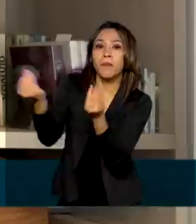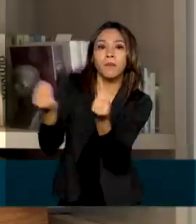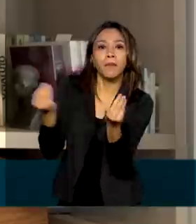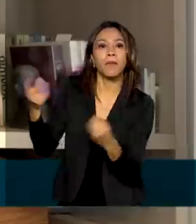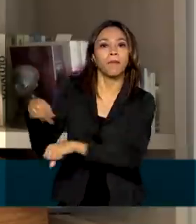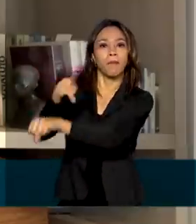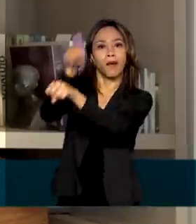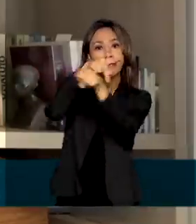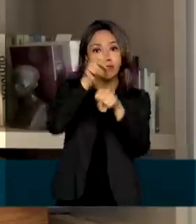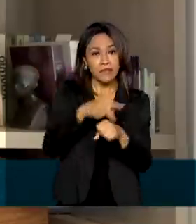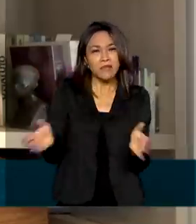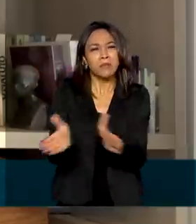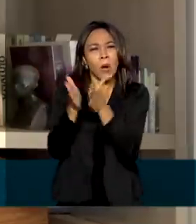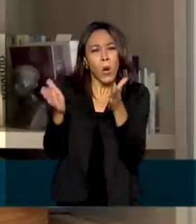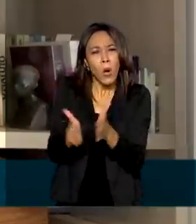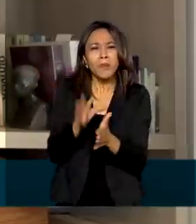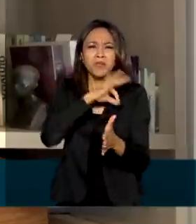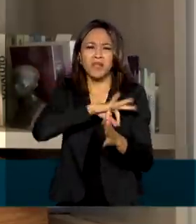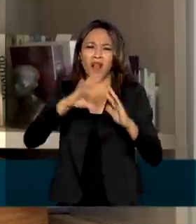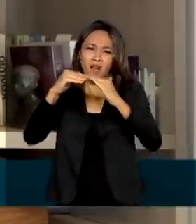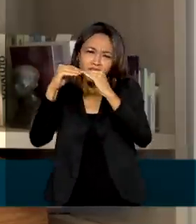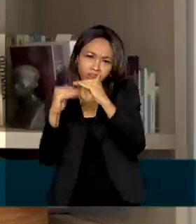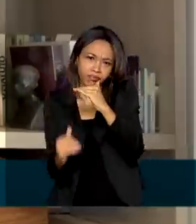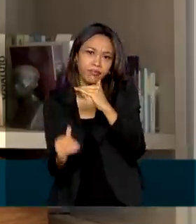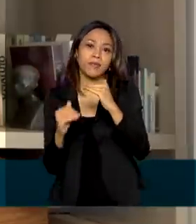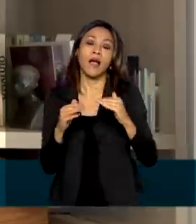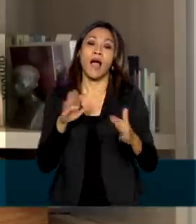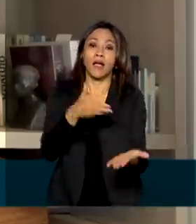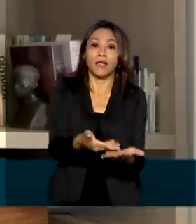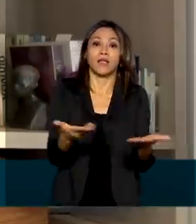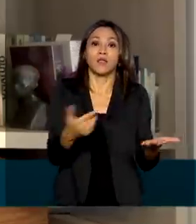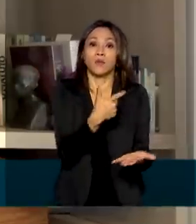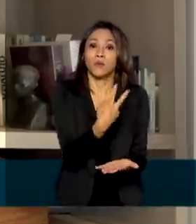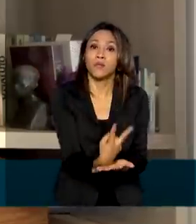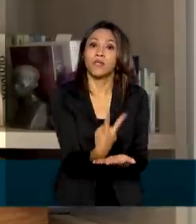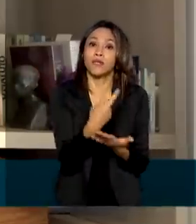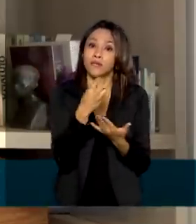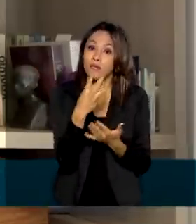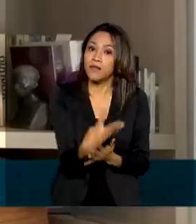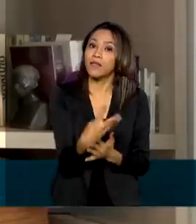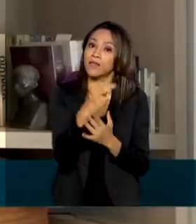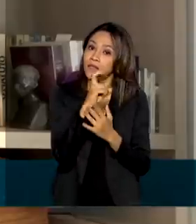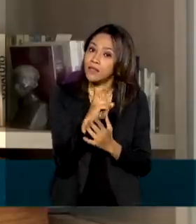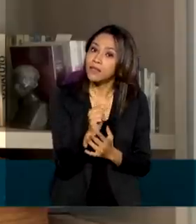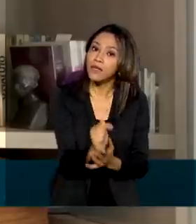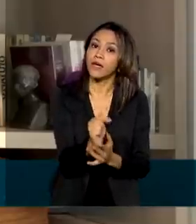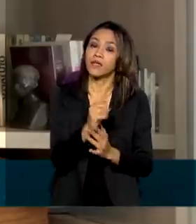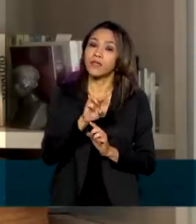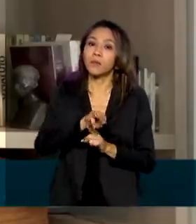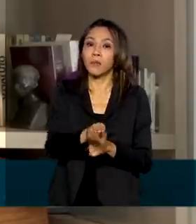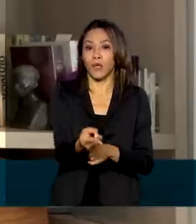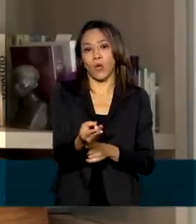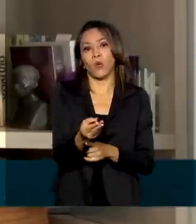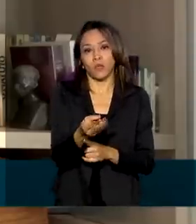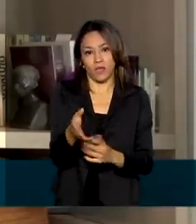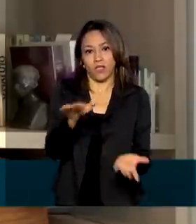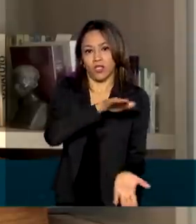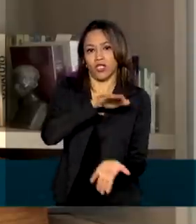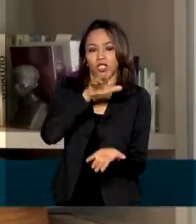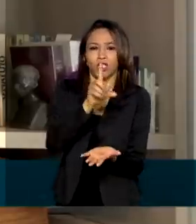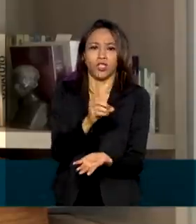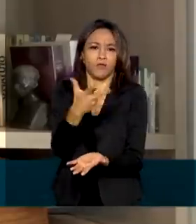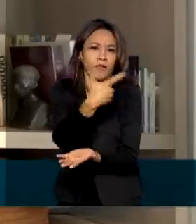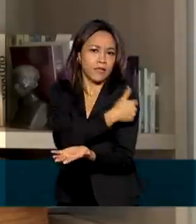média. Até o fim de maio, está prevista a entrega de 237 milhões de doses do imunizante da AstraZeneca para